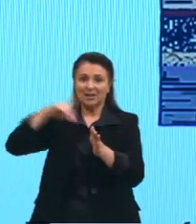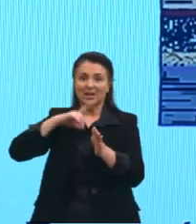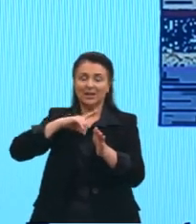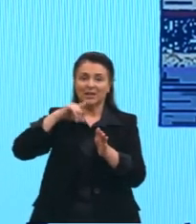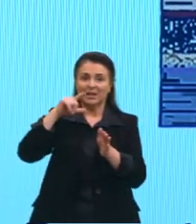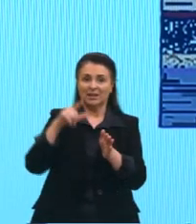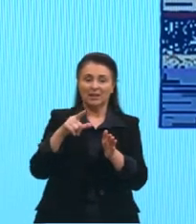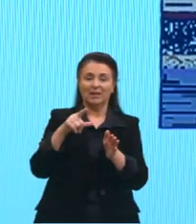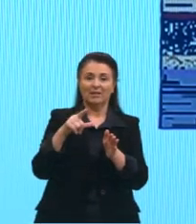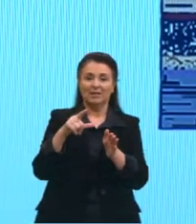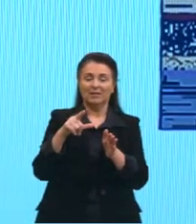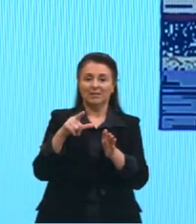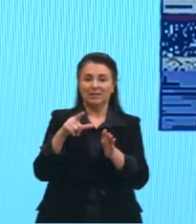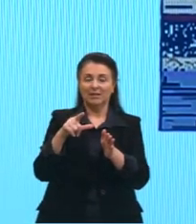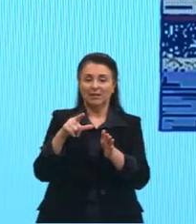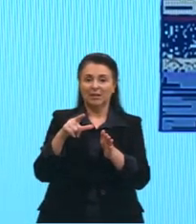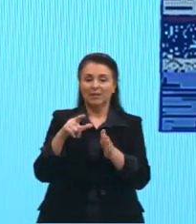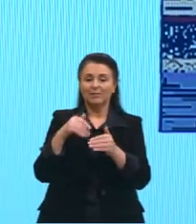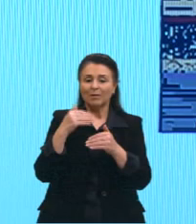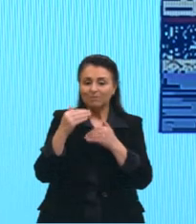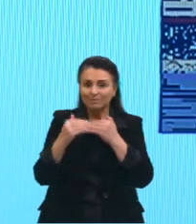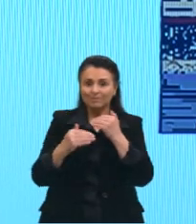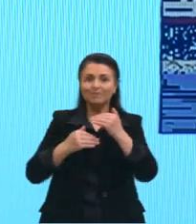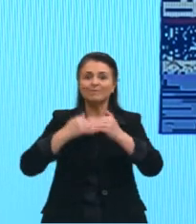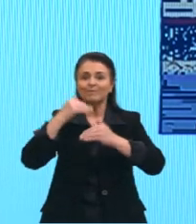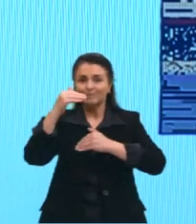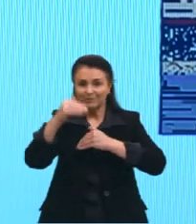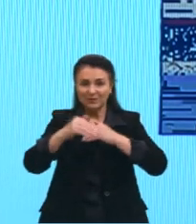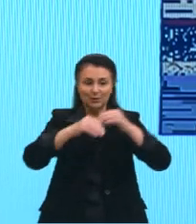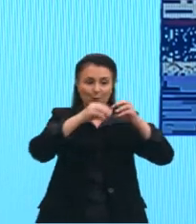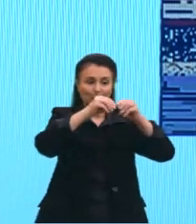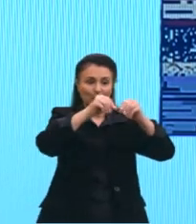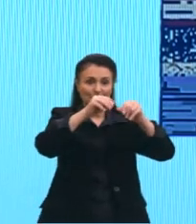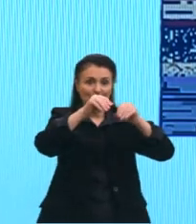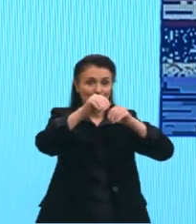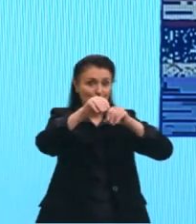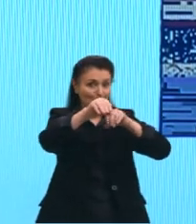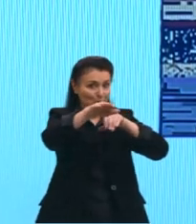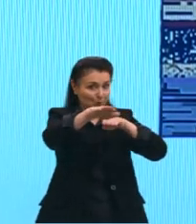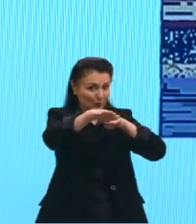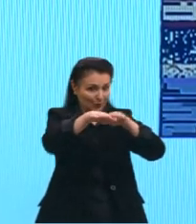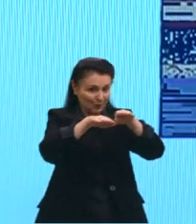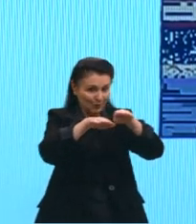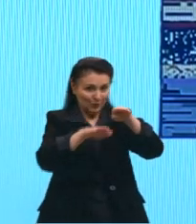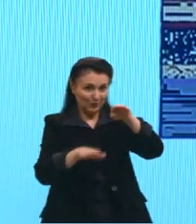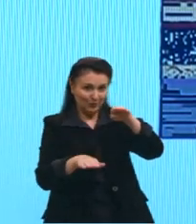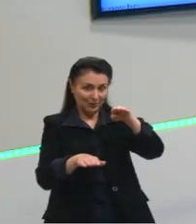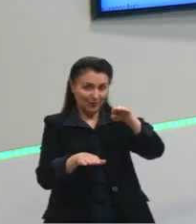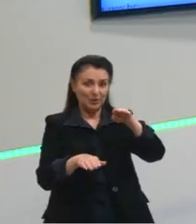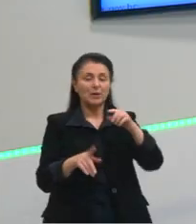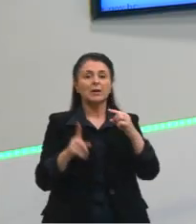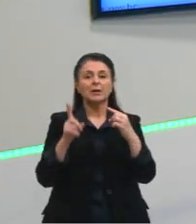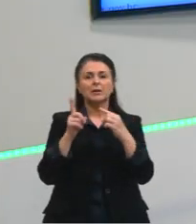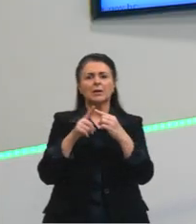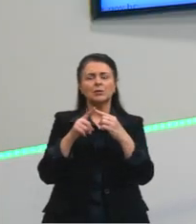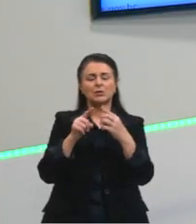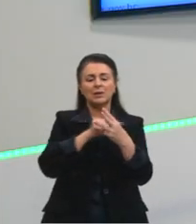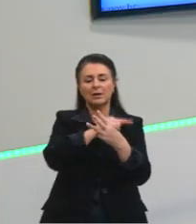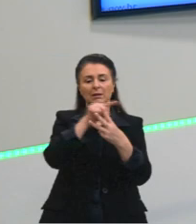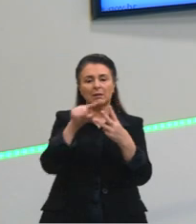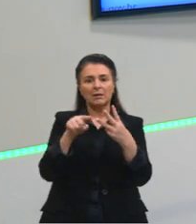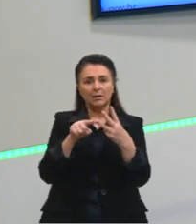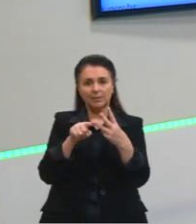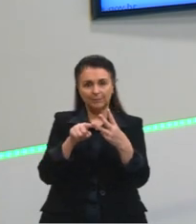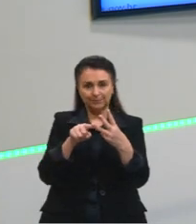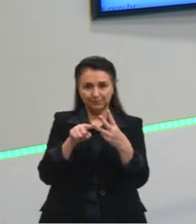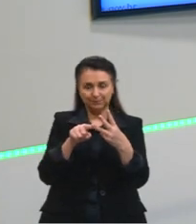esse processo de erosivo muito colocado. E os tipos de planalto são três tipos que podem